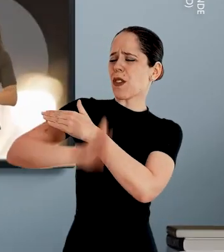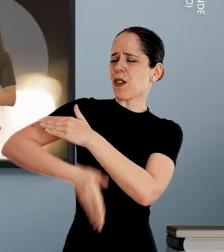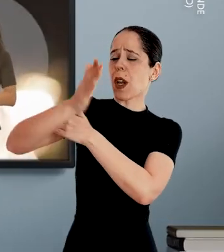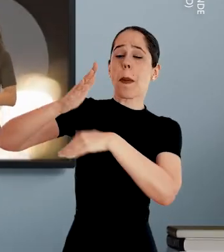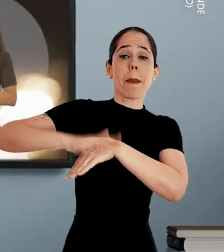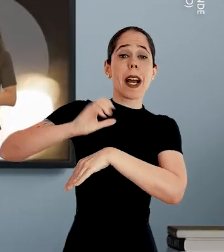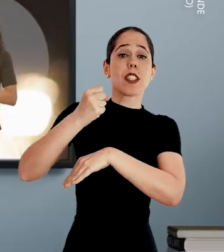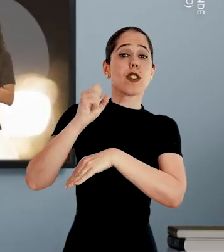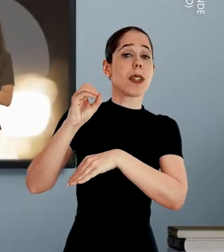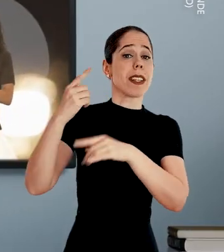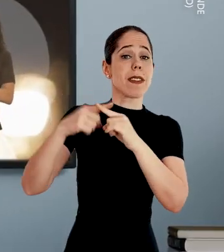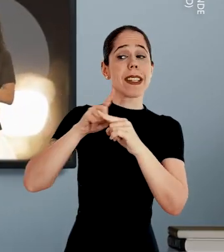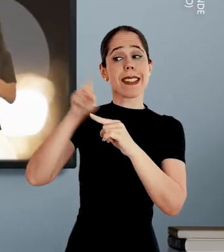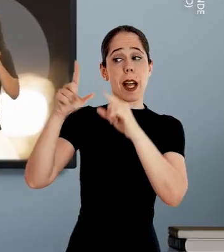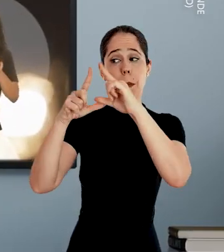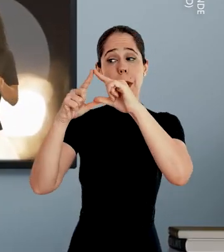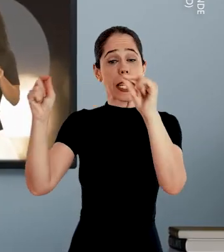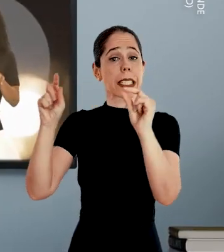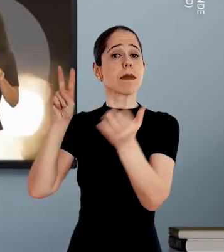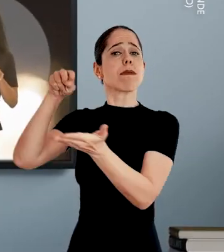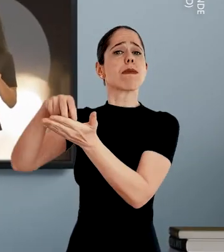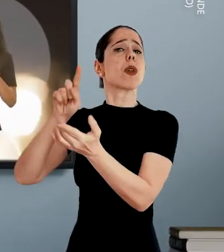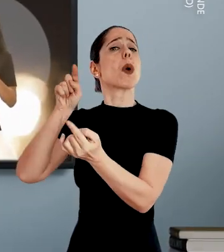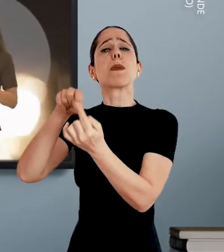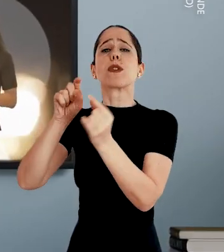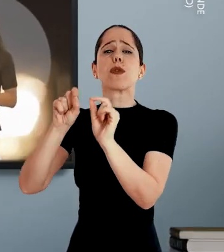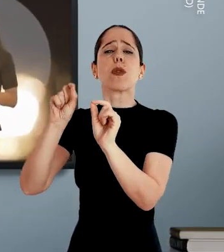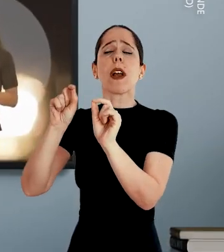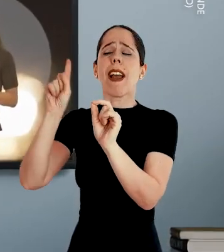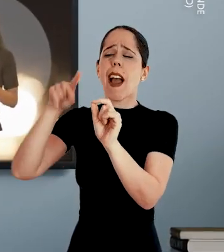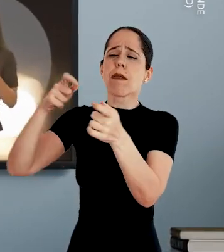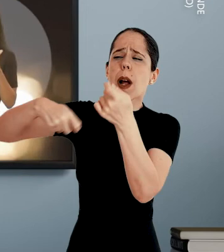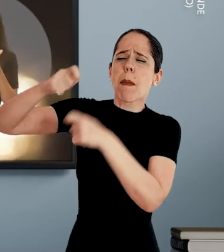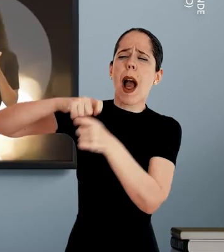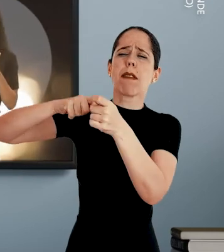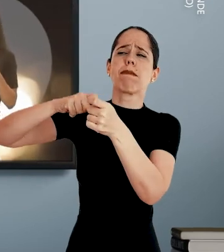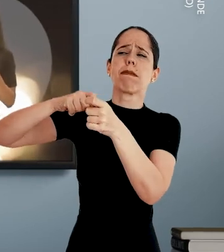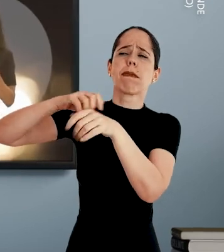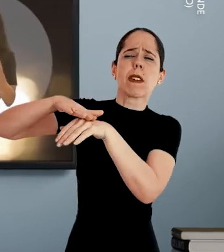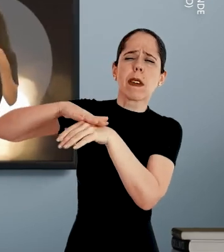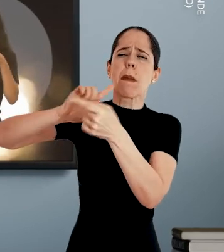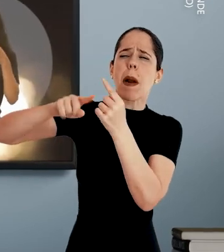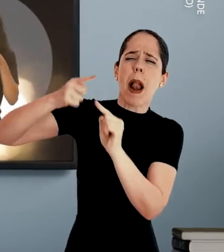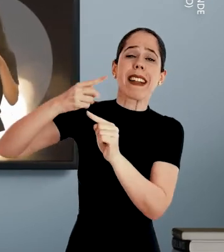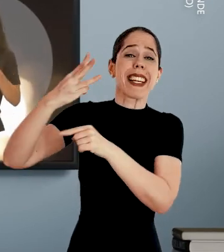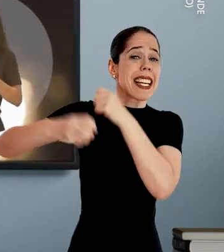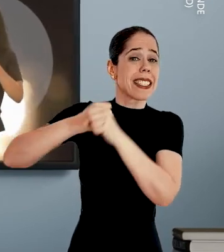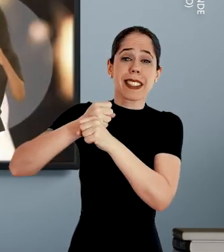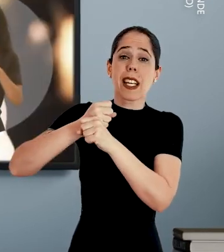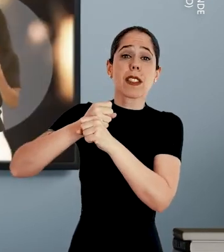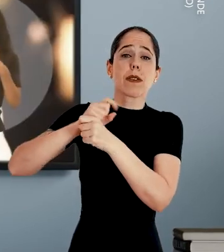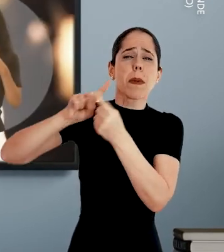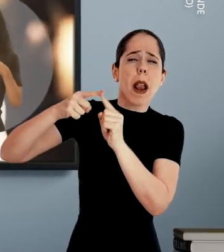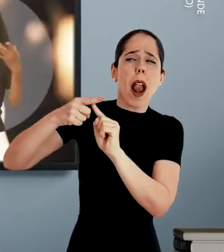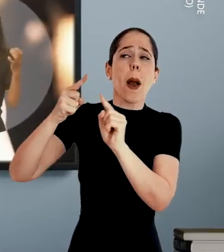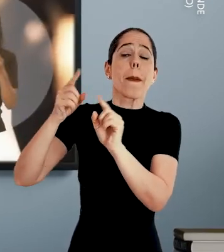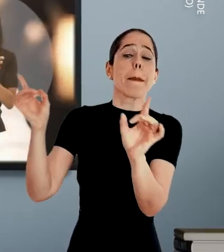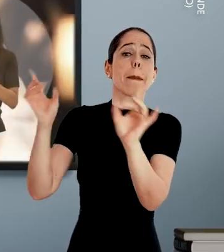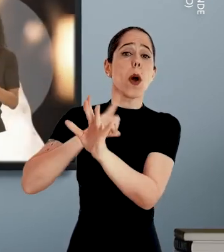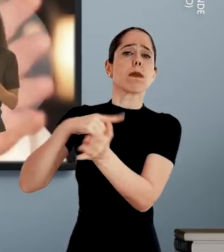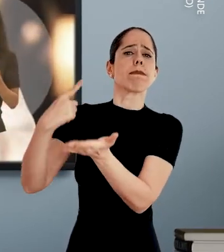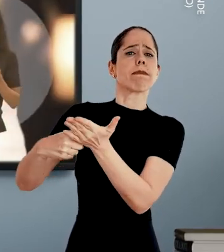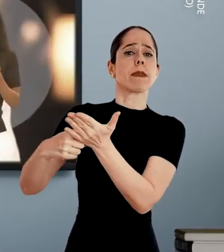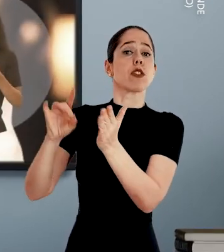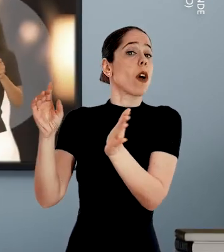mais de 80 viagens à Brasília acertando o acordo. Três anos de negociações. Está feito.